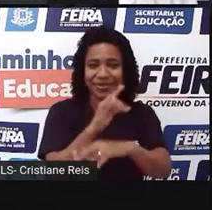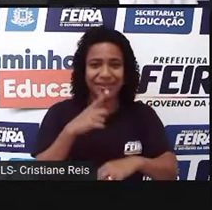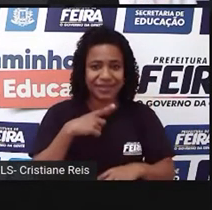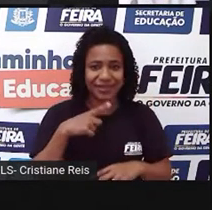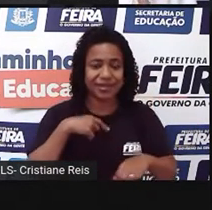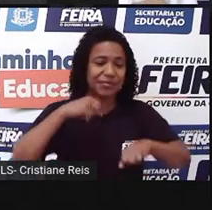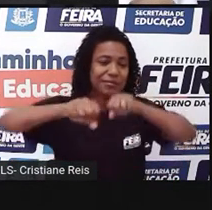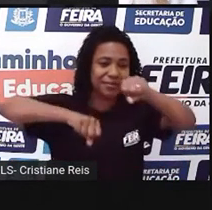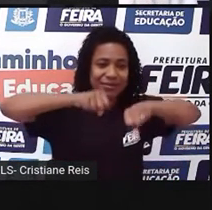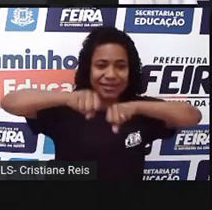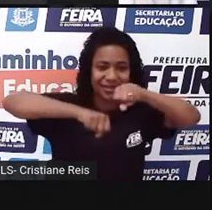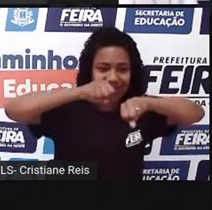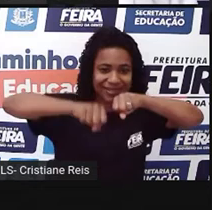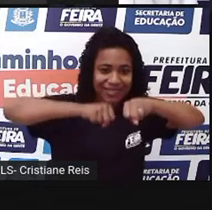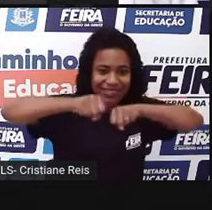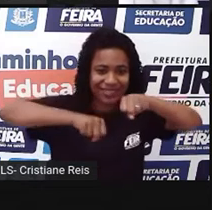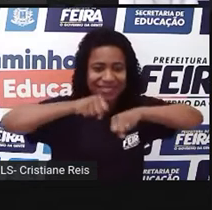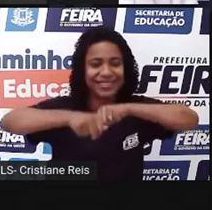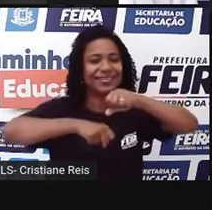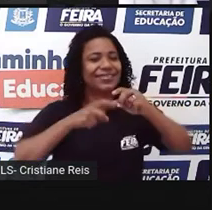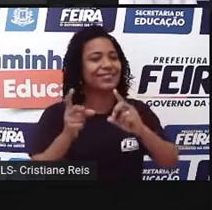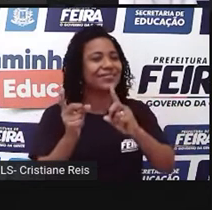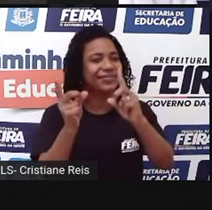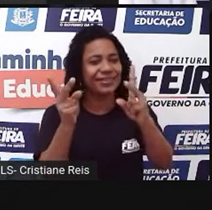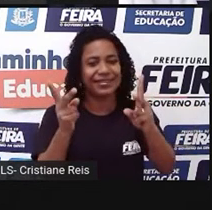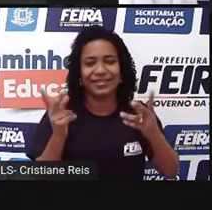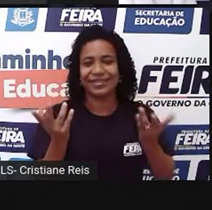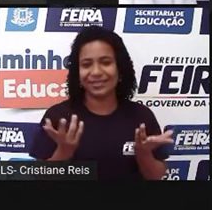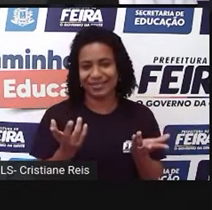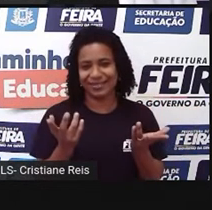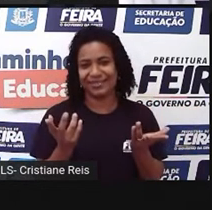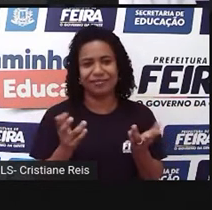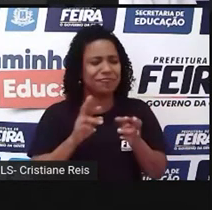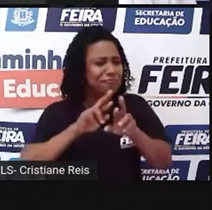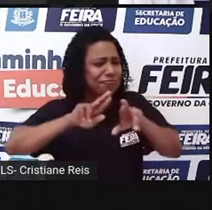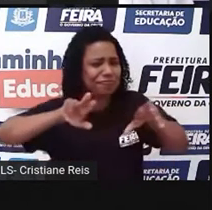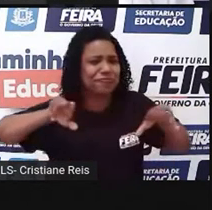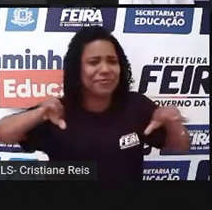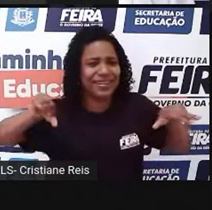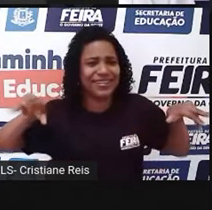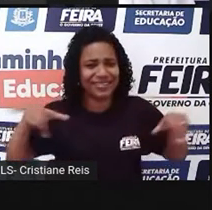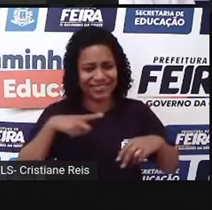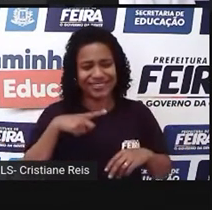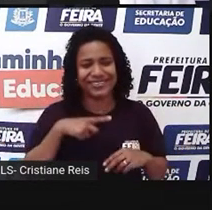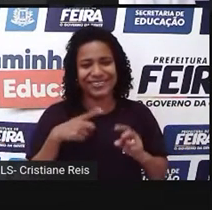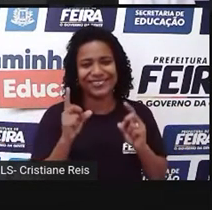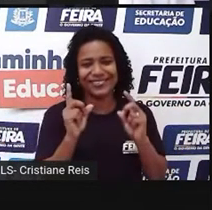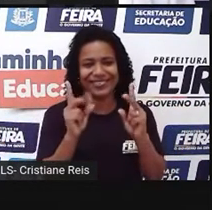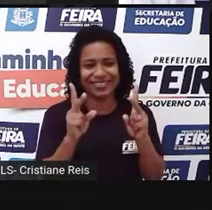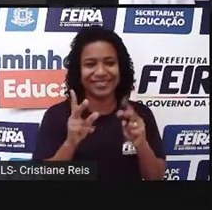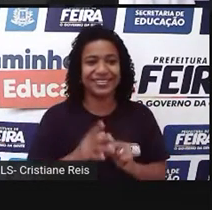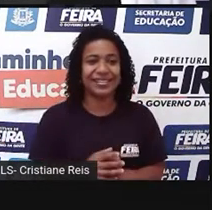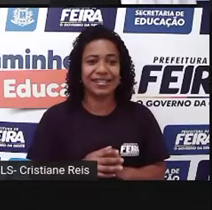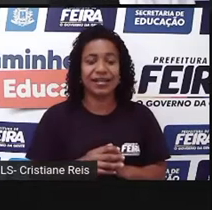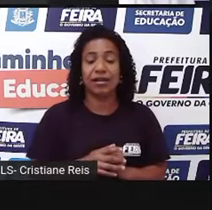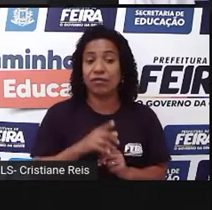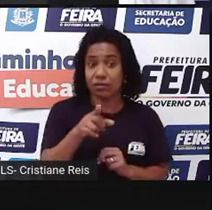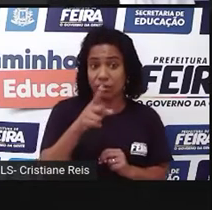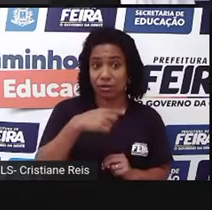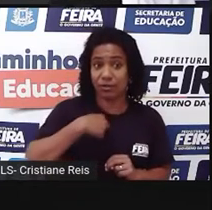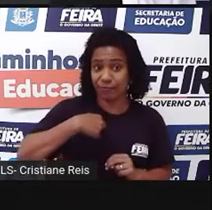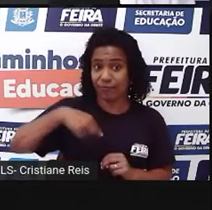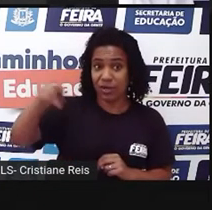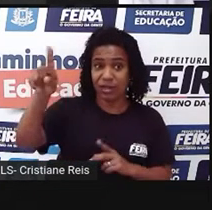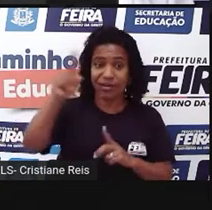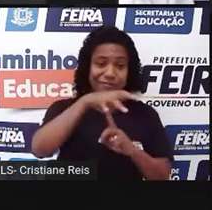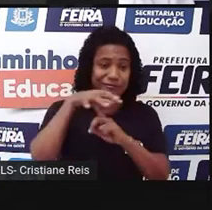bicicletas, né, sei lá, variedades. Você que já foi à feira sabe muito bem, né,